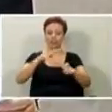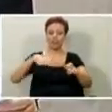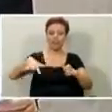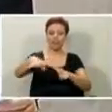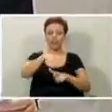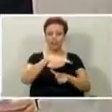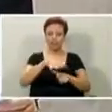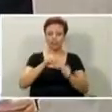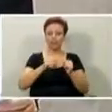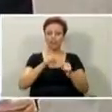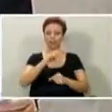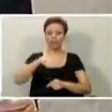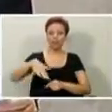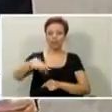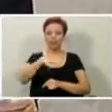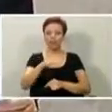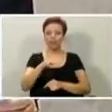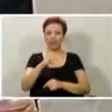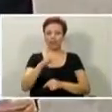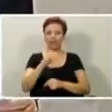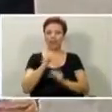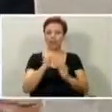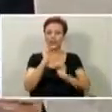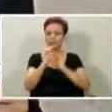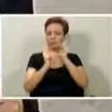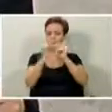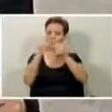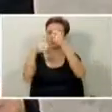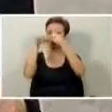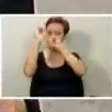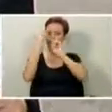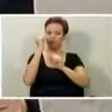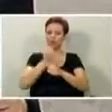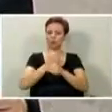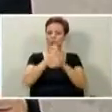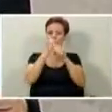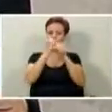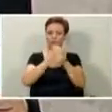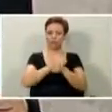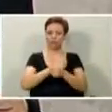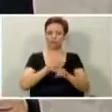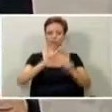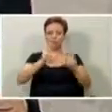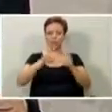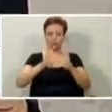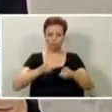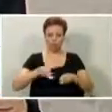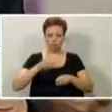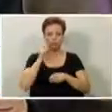área potencial, construtiva, e que muitos vão ganhar dinheiro, inclusive os amigos do prefeito